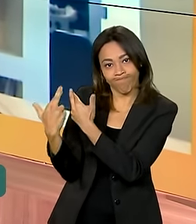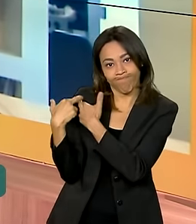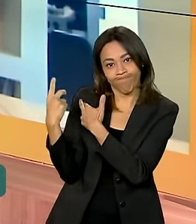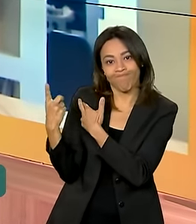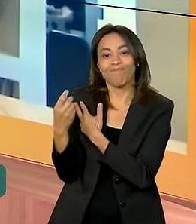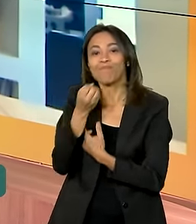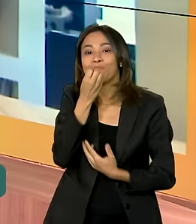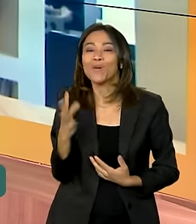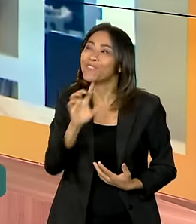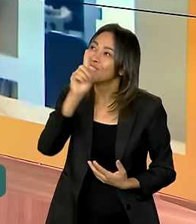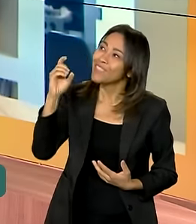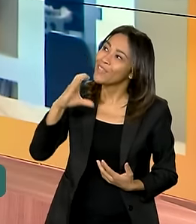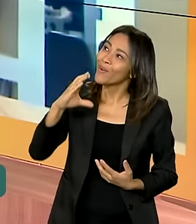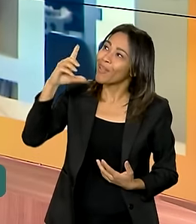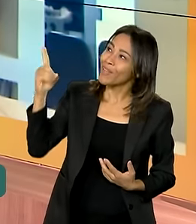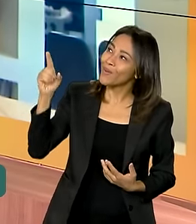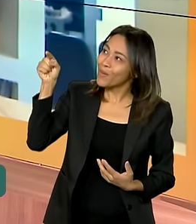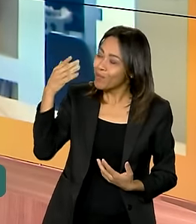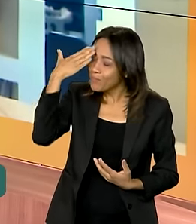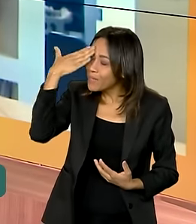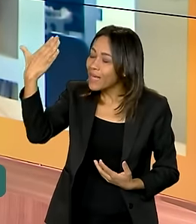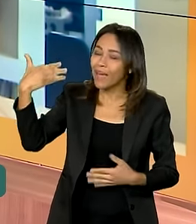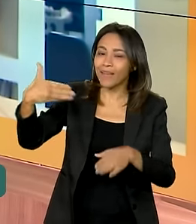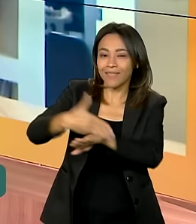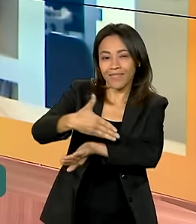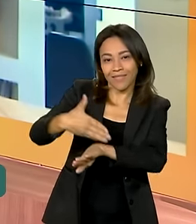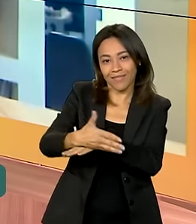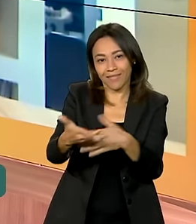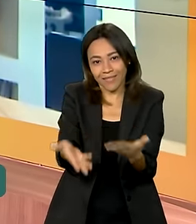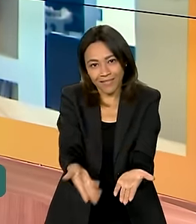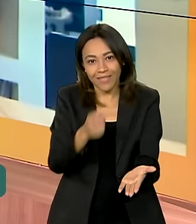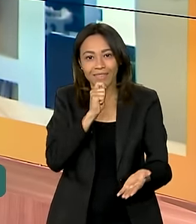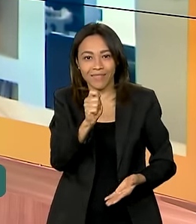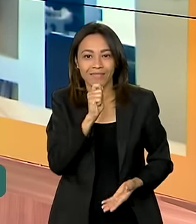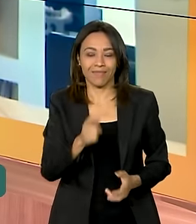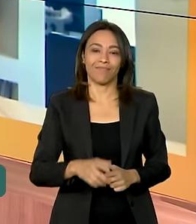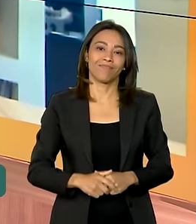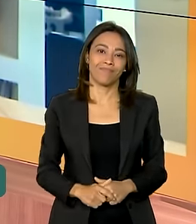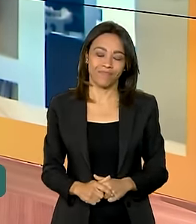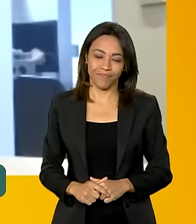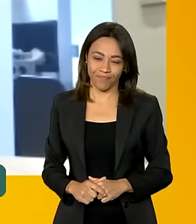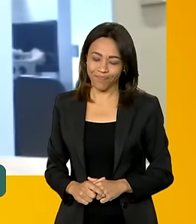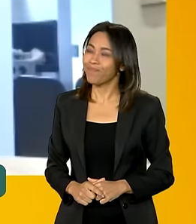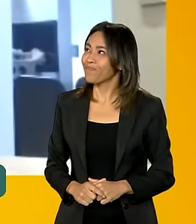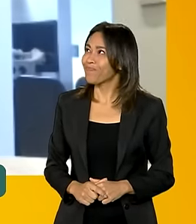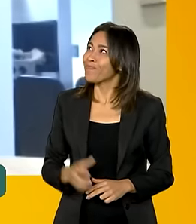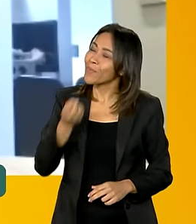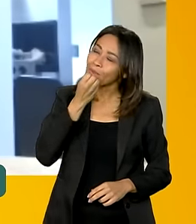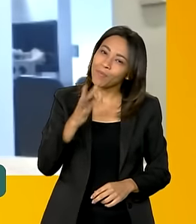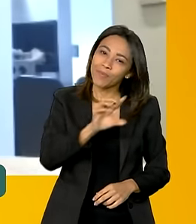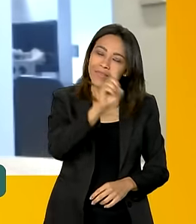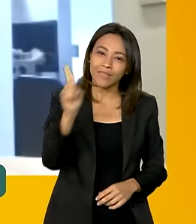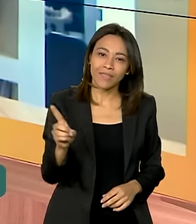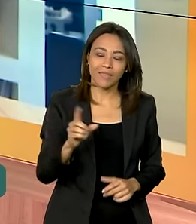Bom dia, coordenadora. Obrigada pela participação aqui no Brasil em Dia. Bom dia, Vanessa.